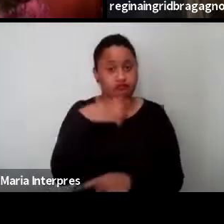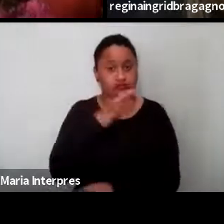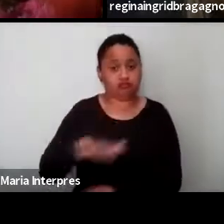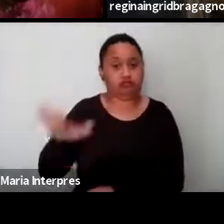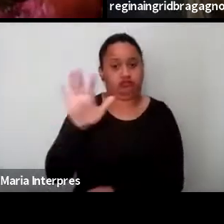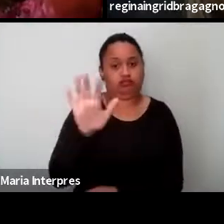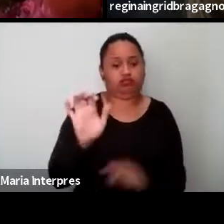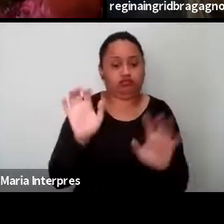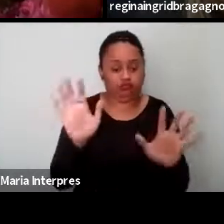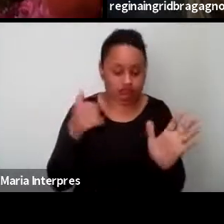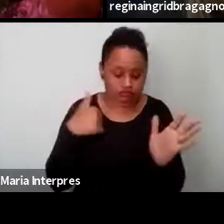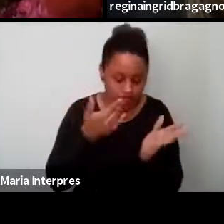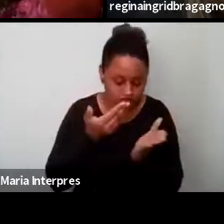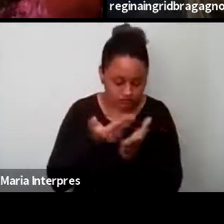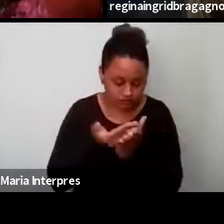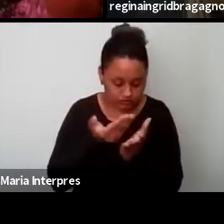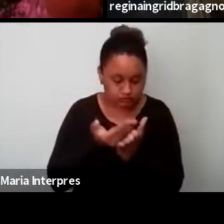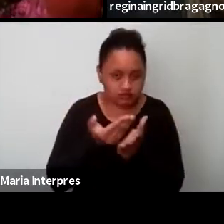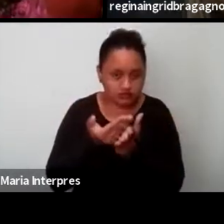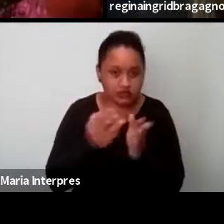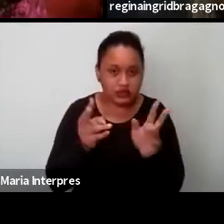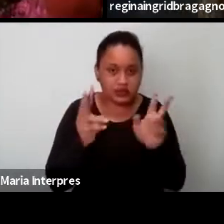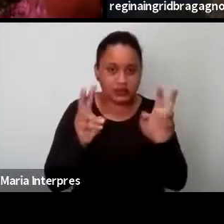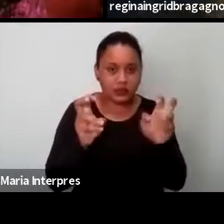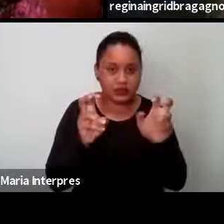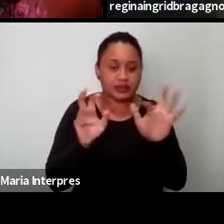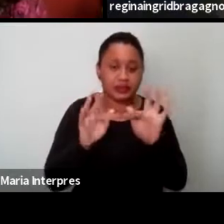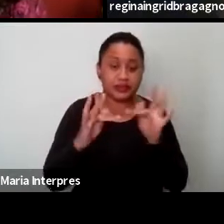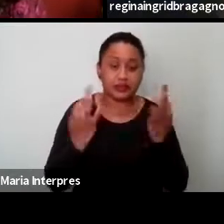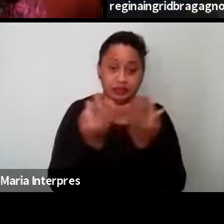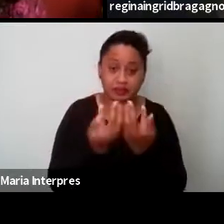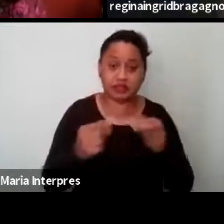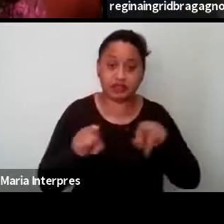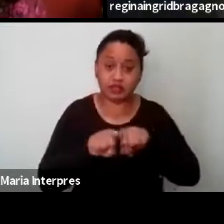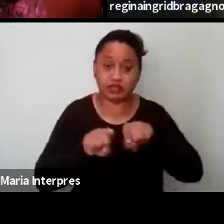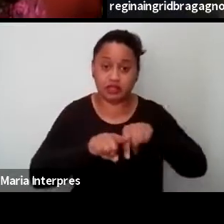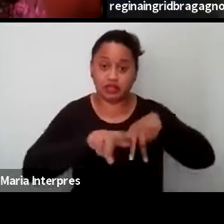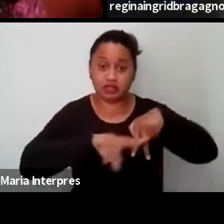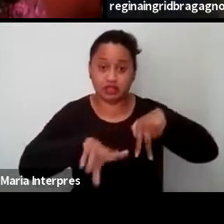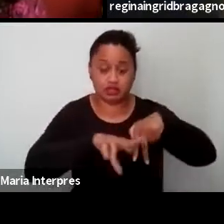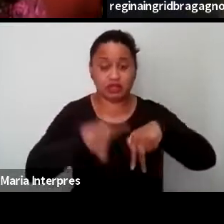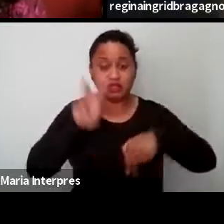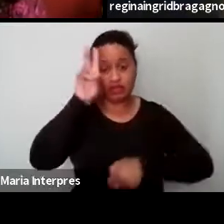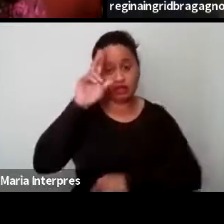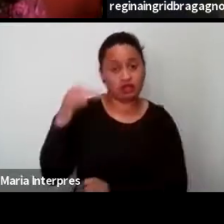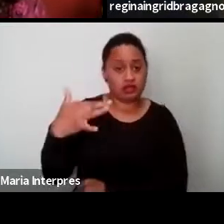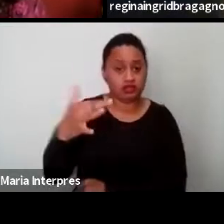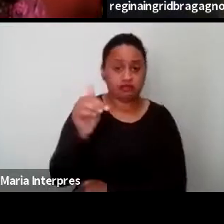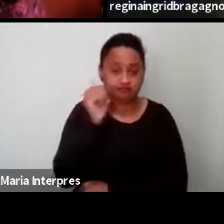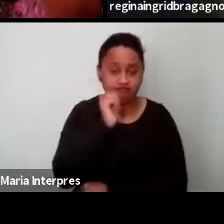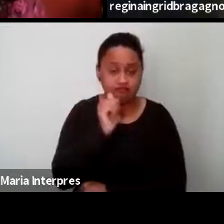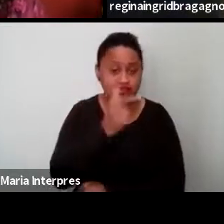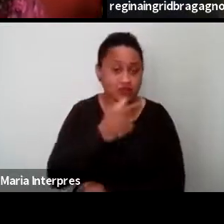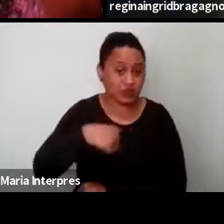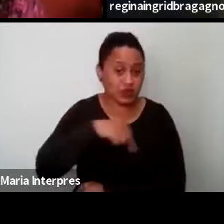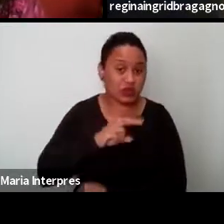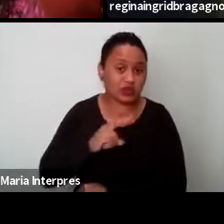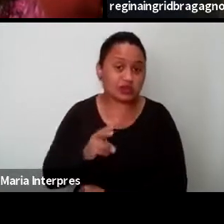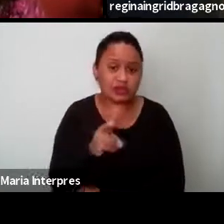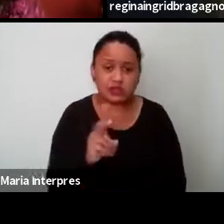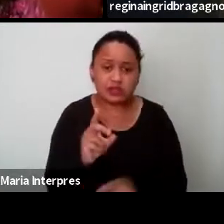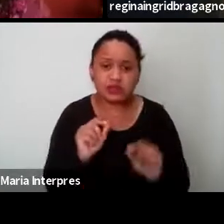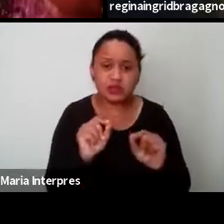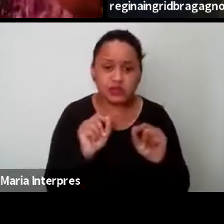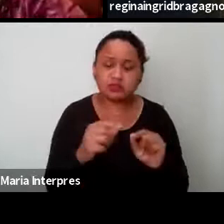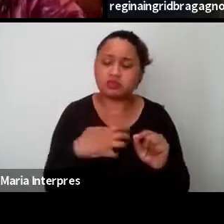pelo menos nos estudos, né? Sobre família e gênero e também história das mulheres, né? Nós sempre colocamos, né?